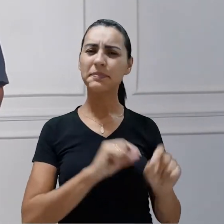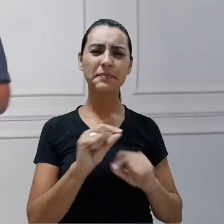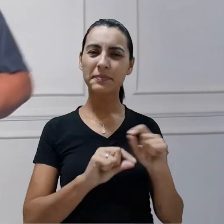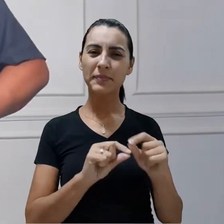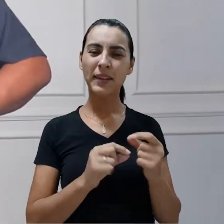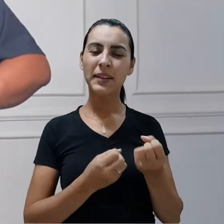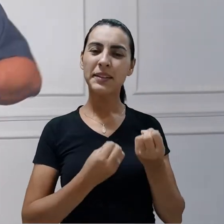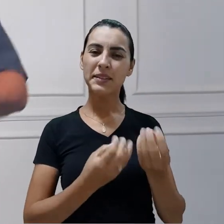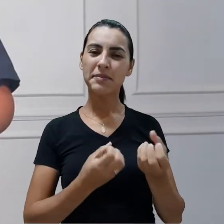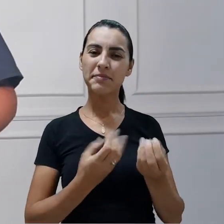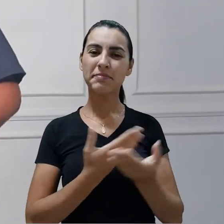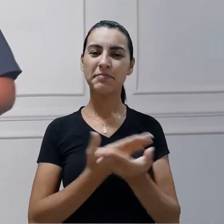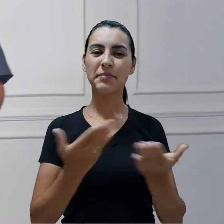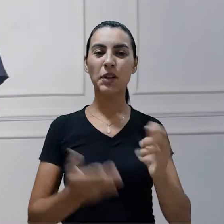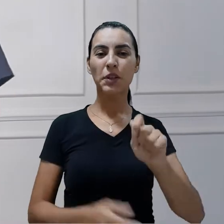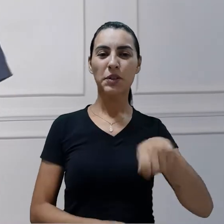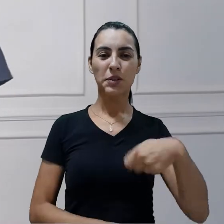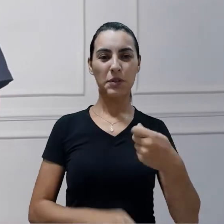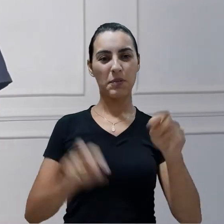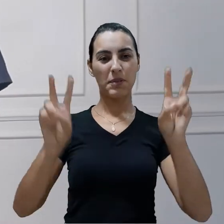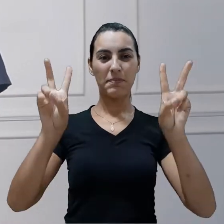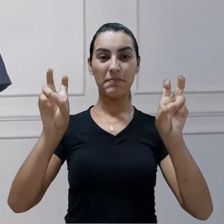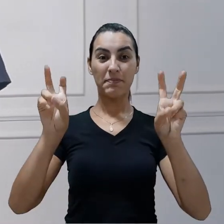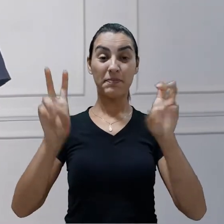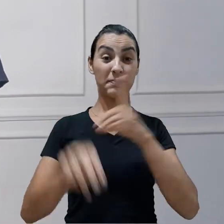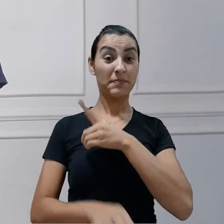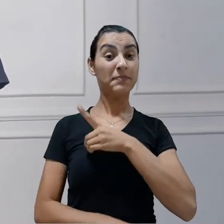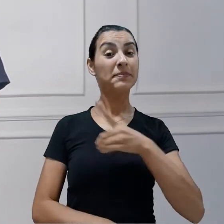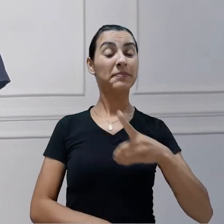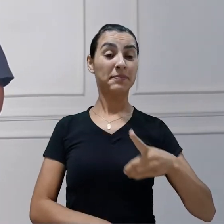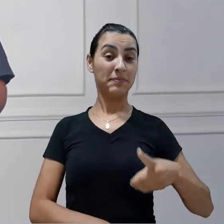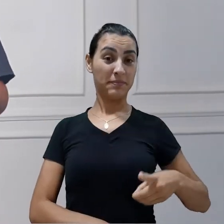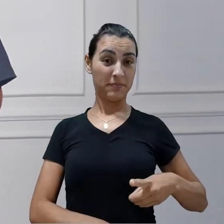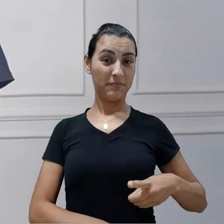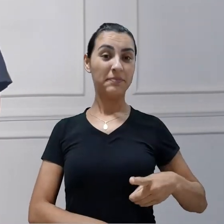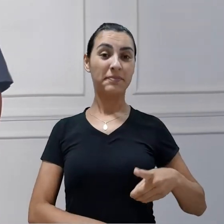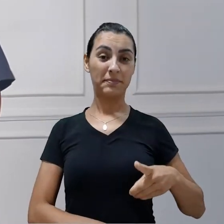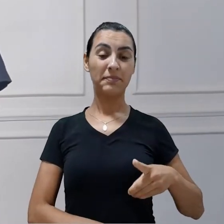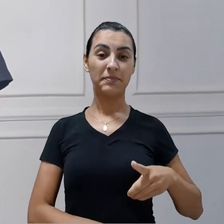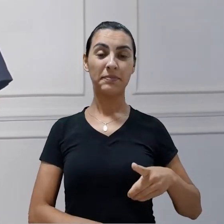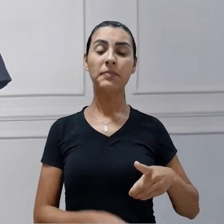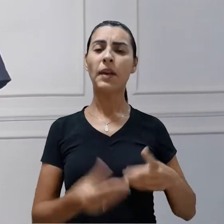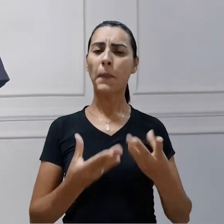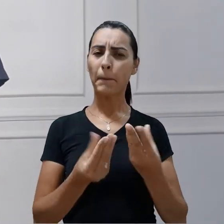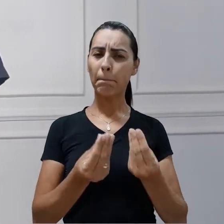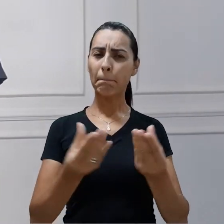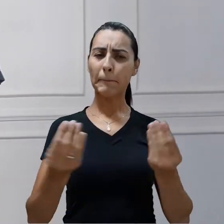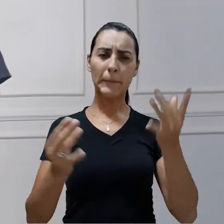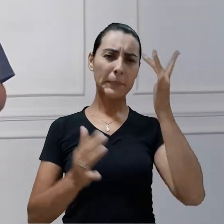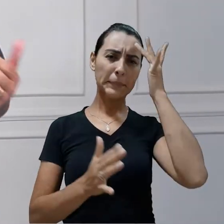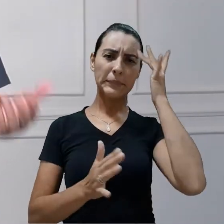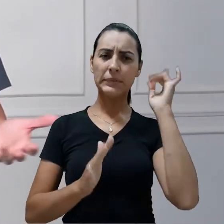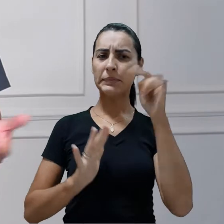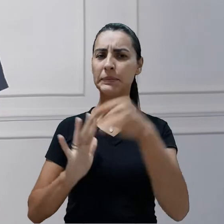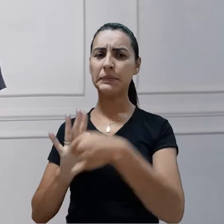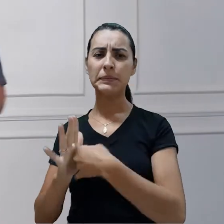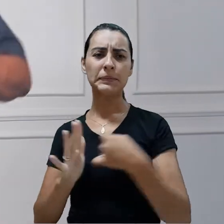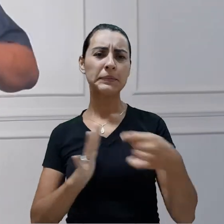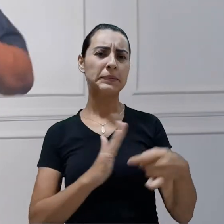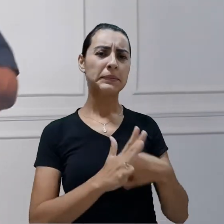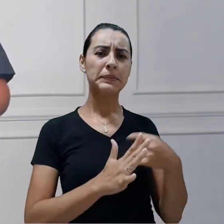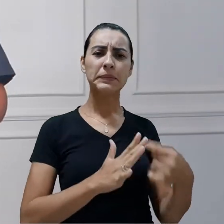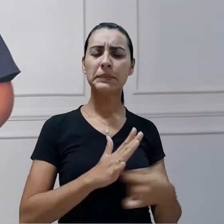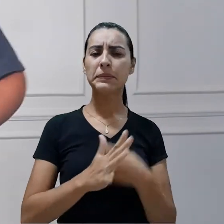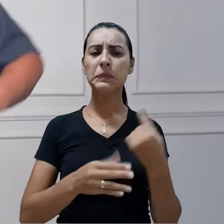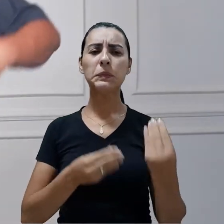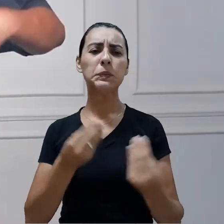com você um pouco sobre o diaconato. Exatamente, há muitas pessoas que me perguntaram um pouco mais